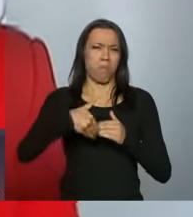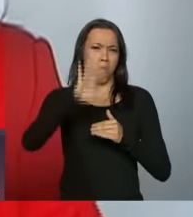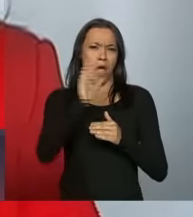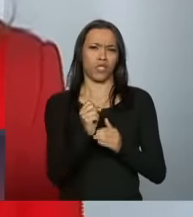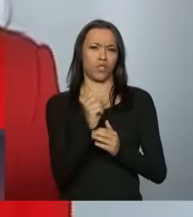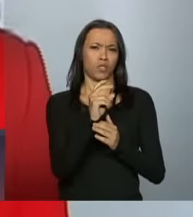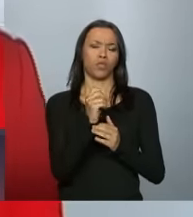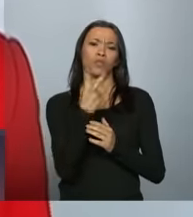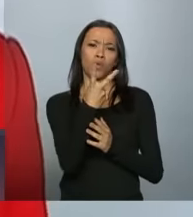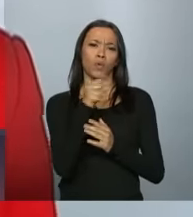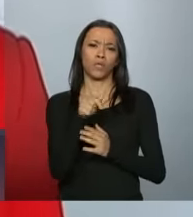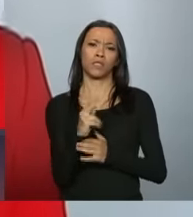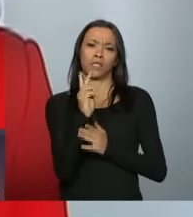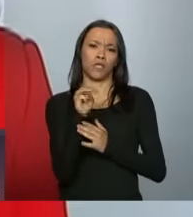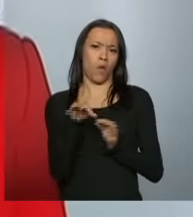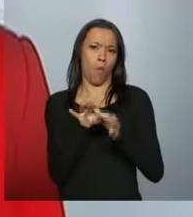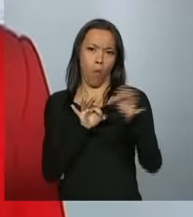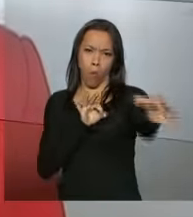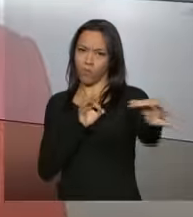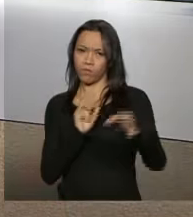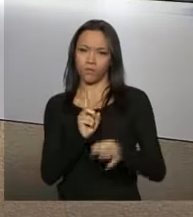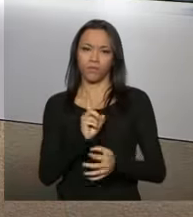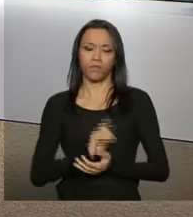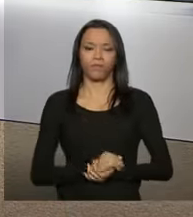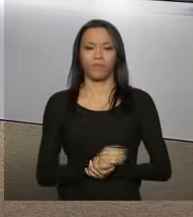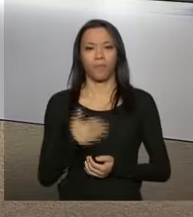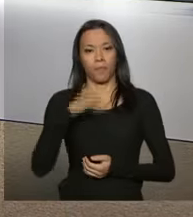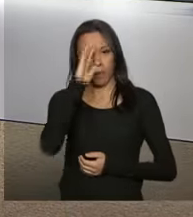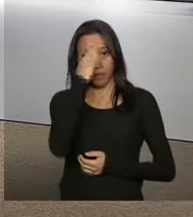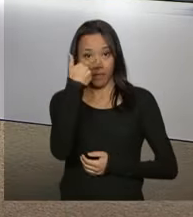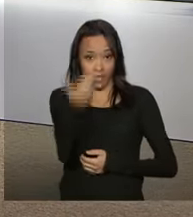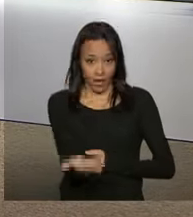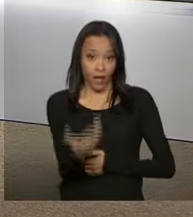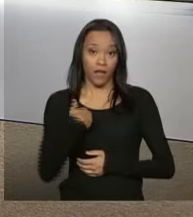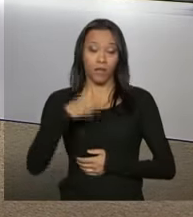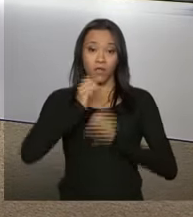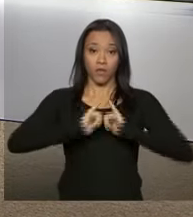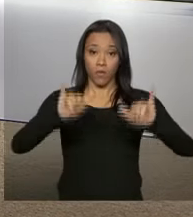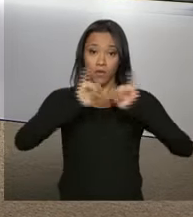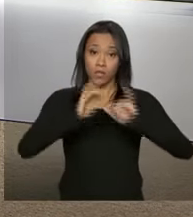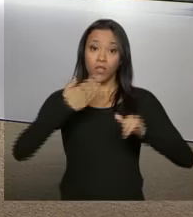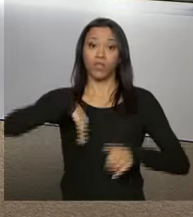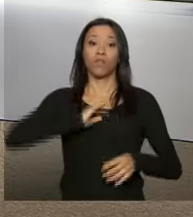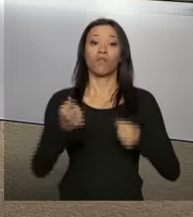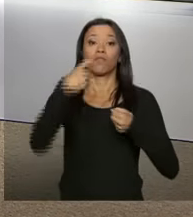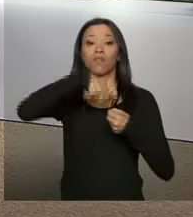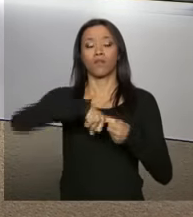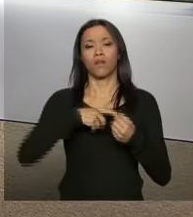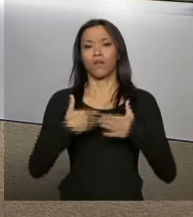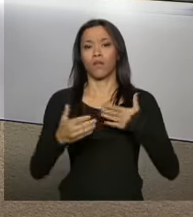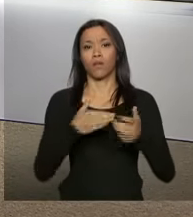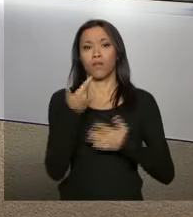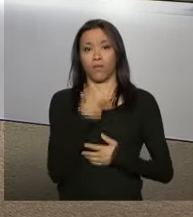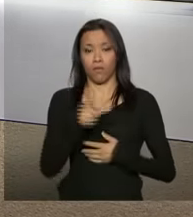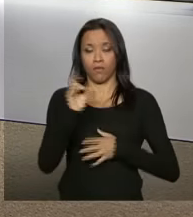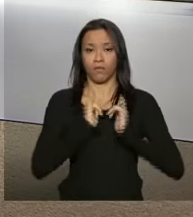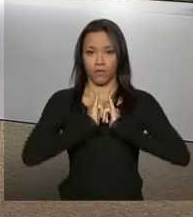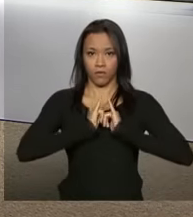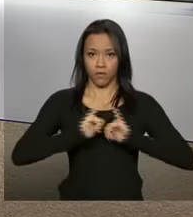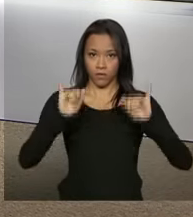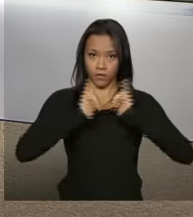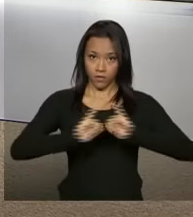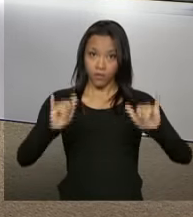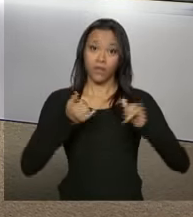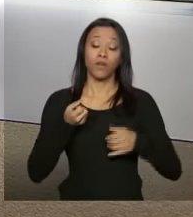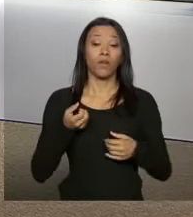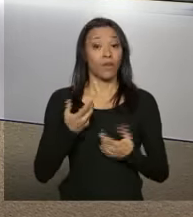destes serviços. Daniele? Obrigada, Carolina, pelas informações. E nós podemos voltar a qualquer momento com outras